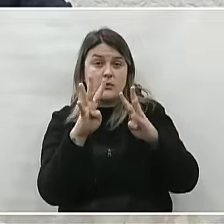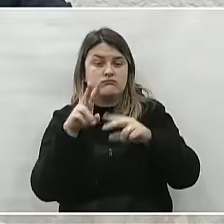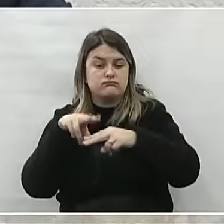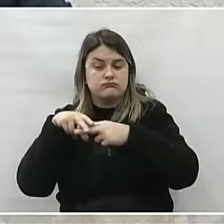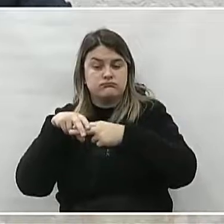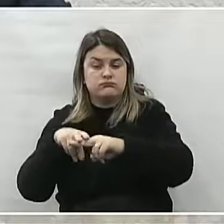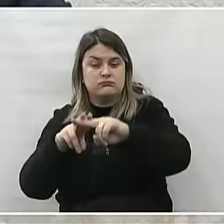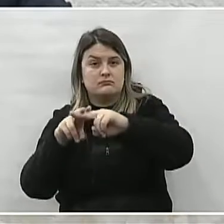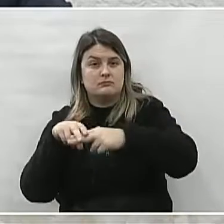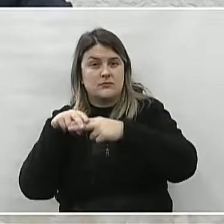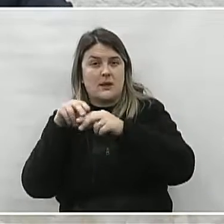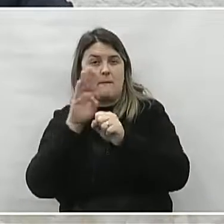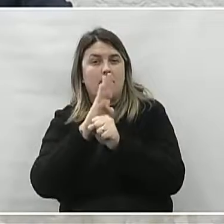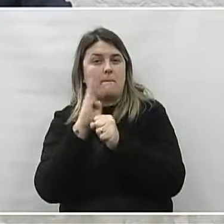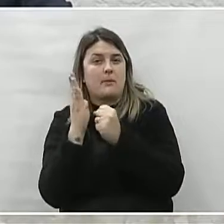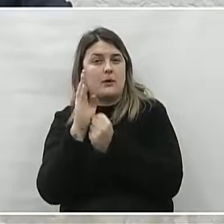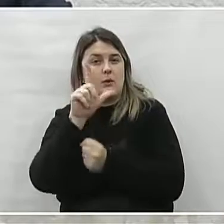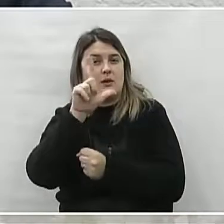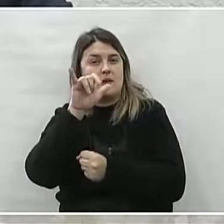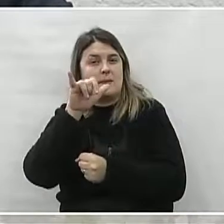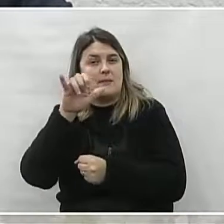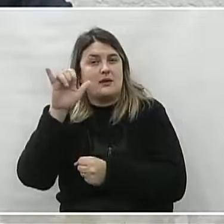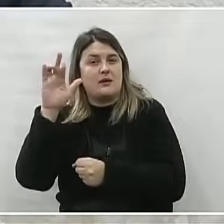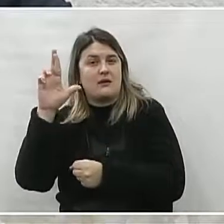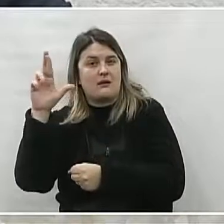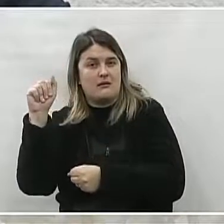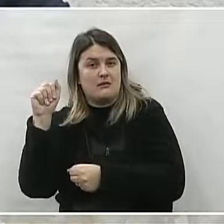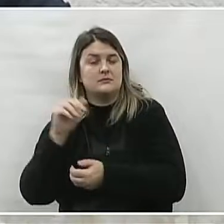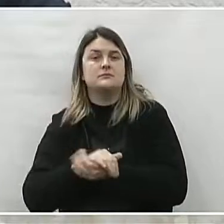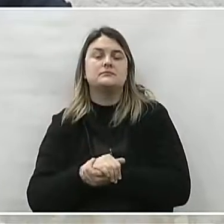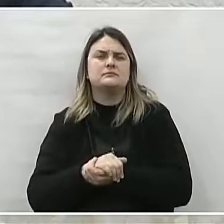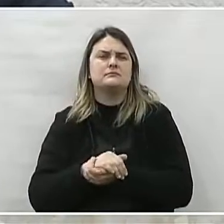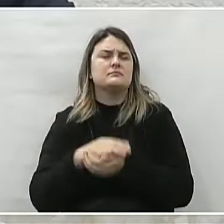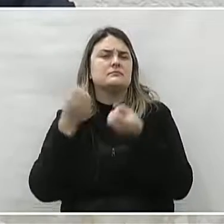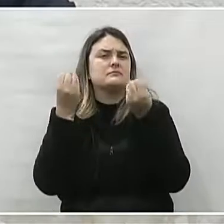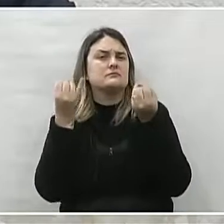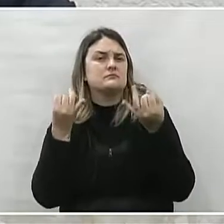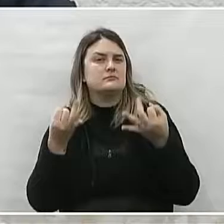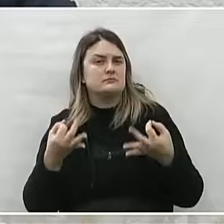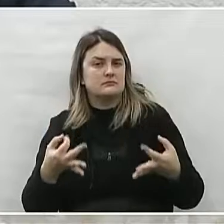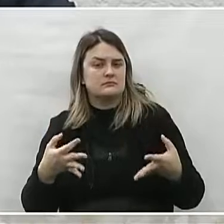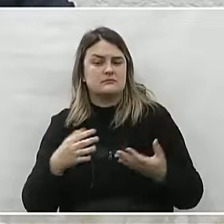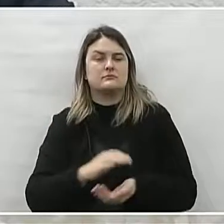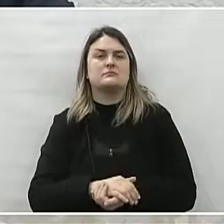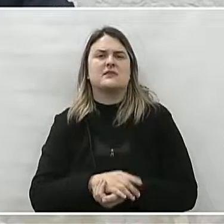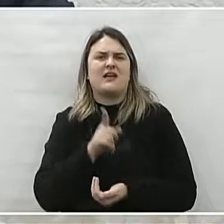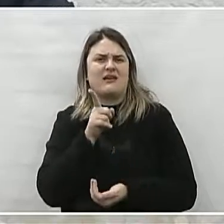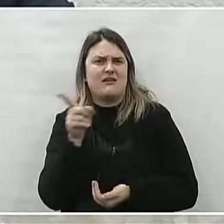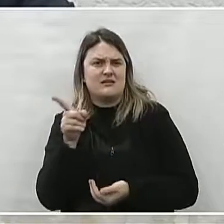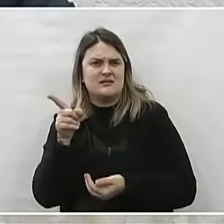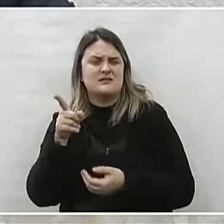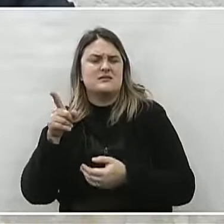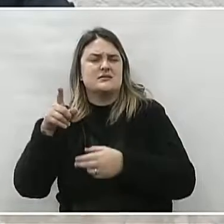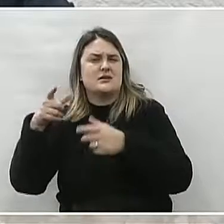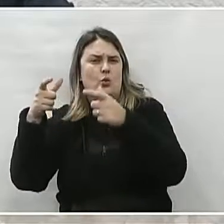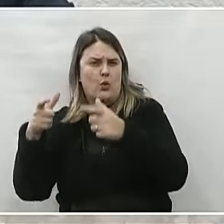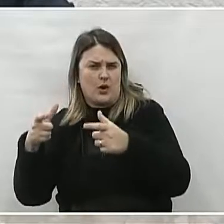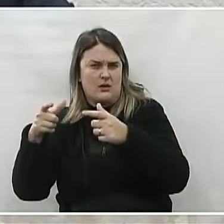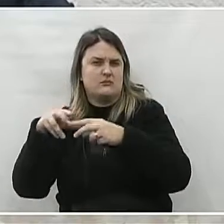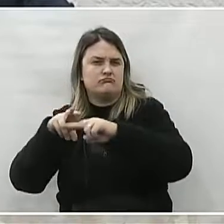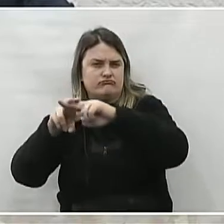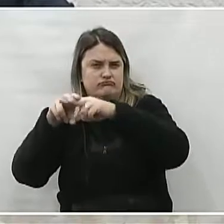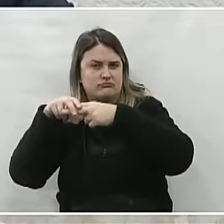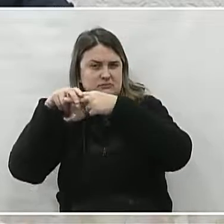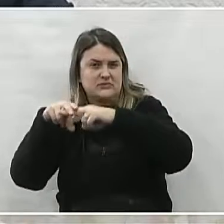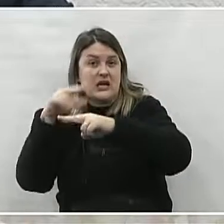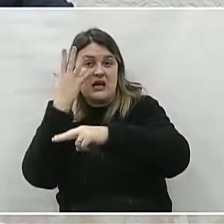Infantil do bairro Limeira, em nosso município. Justificativa. O referido parque infantil precisa